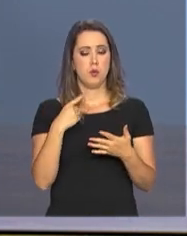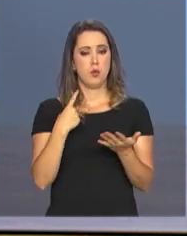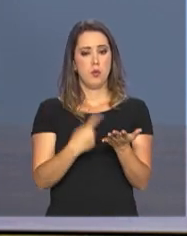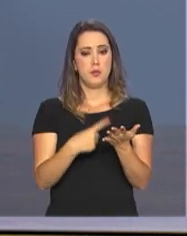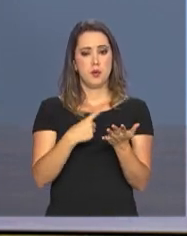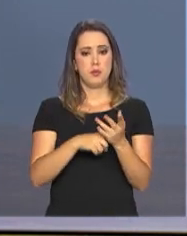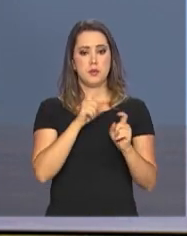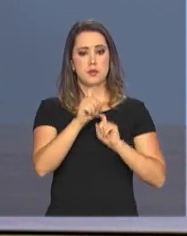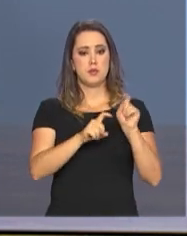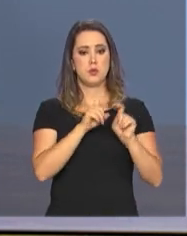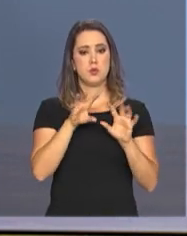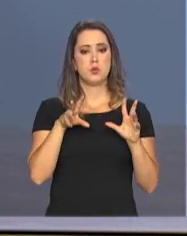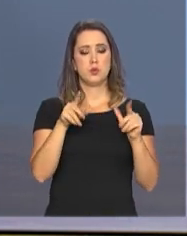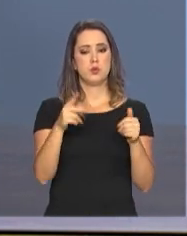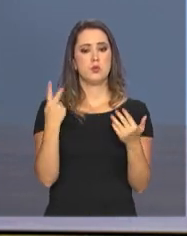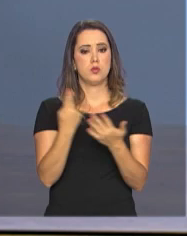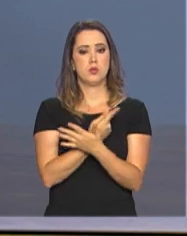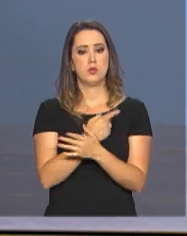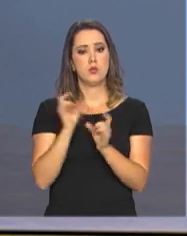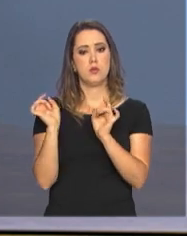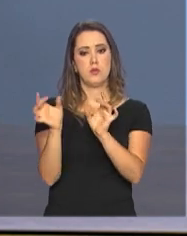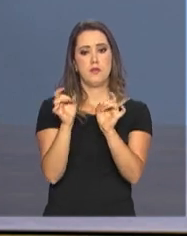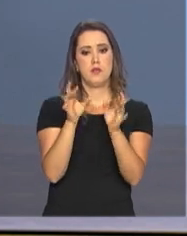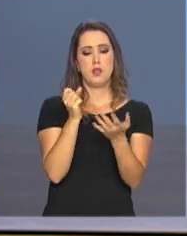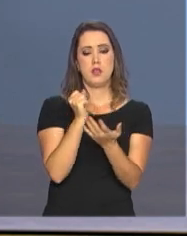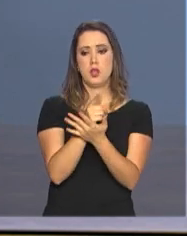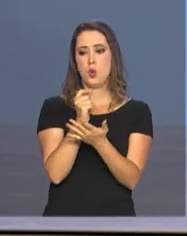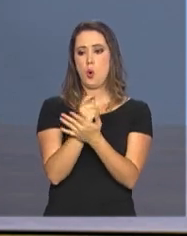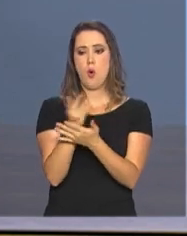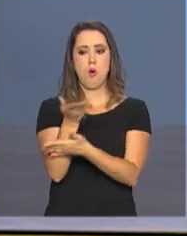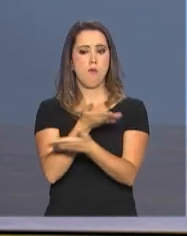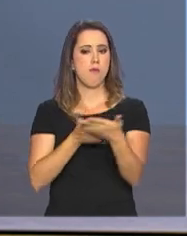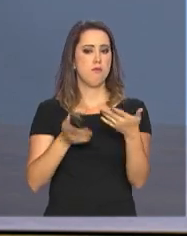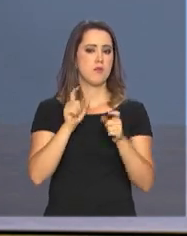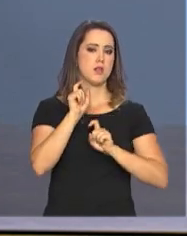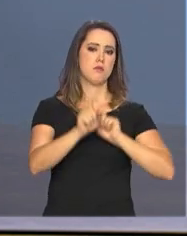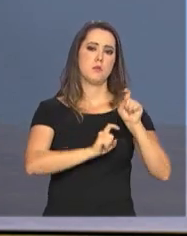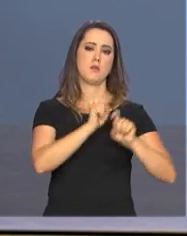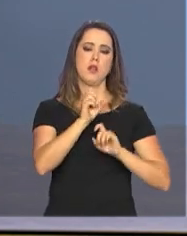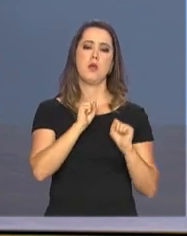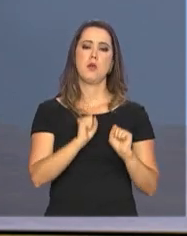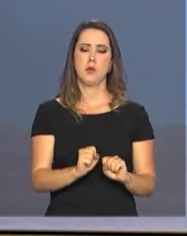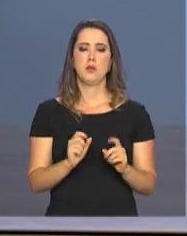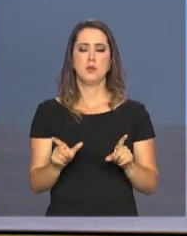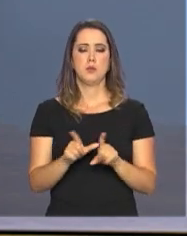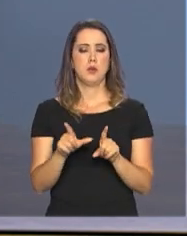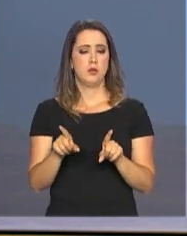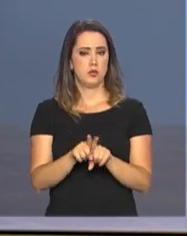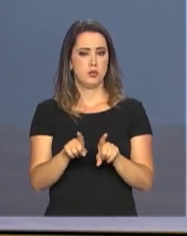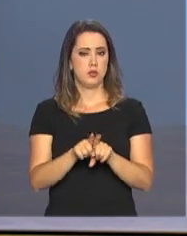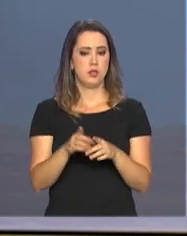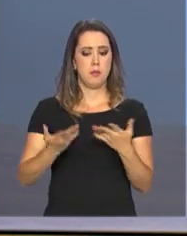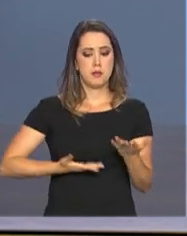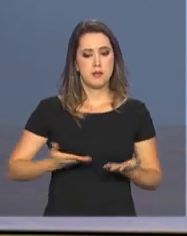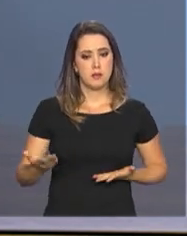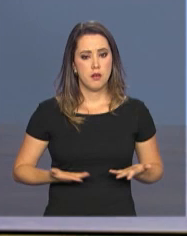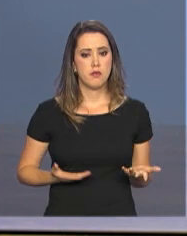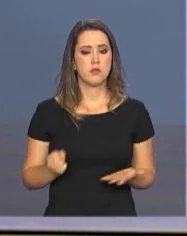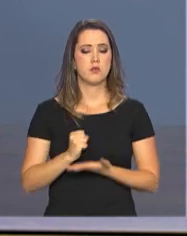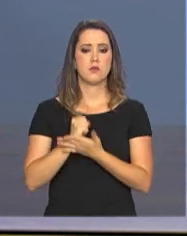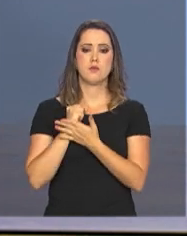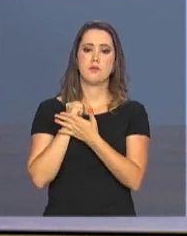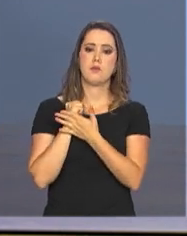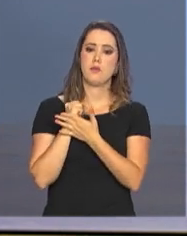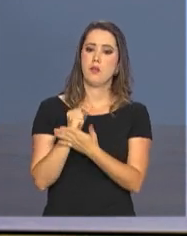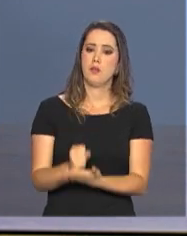Todas as questões relacionadas com o comércio eletrônico, vinculadas a transações, e aí envolve não só serviços que são prestados